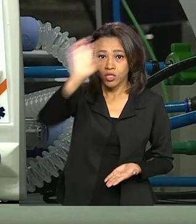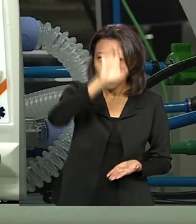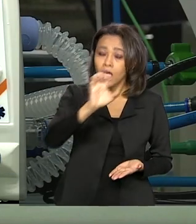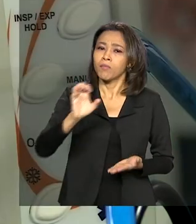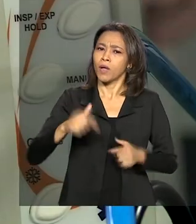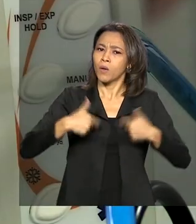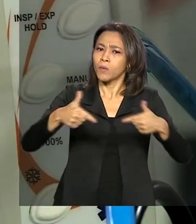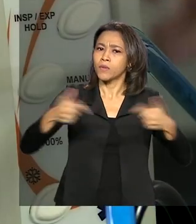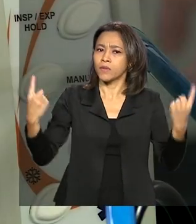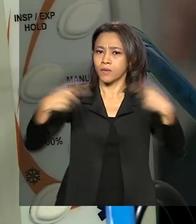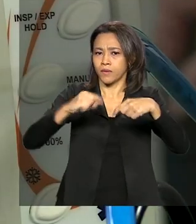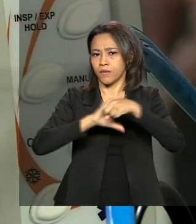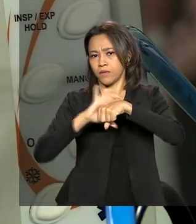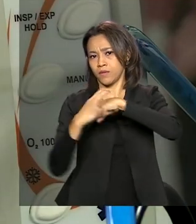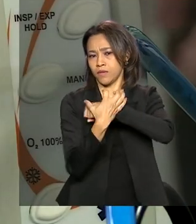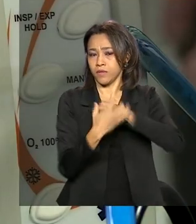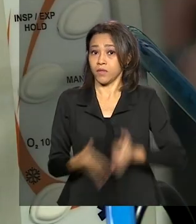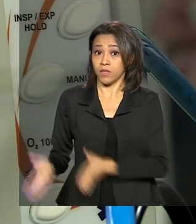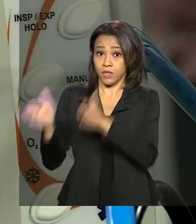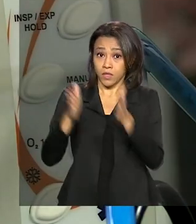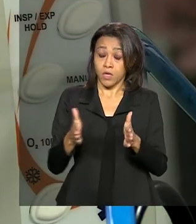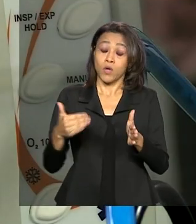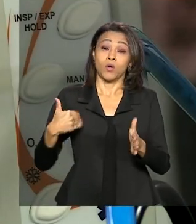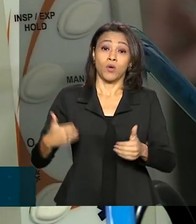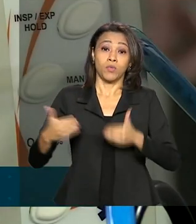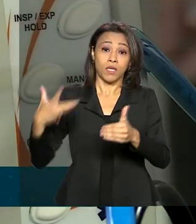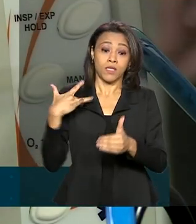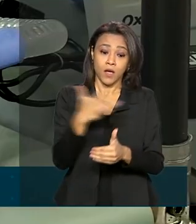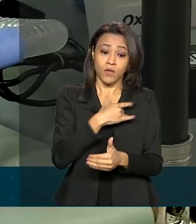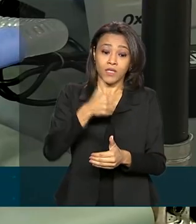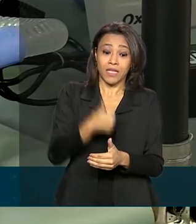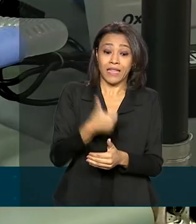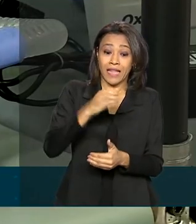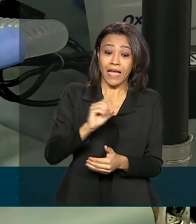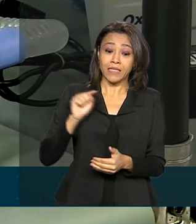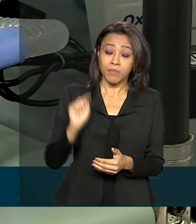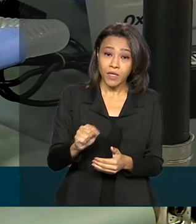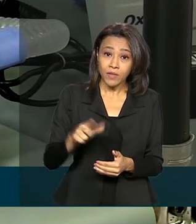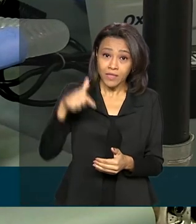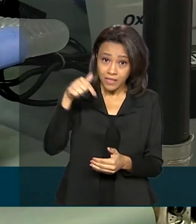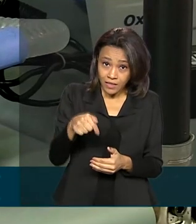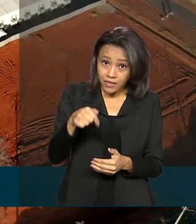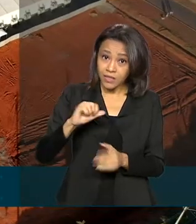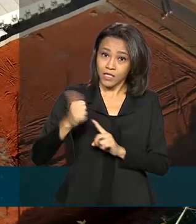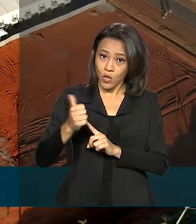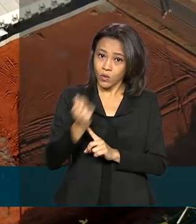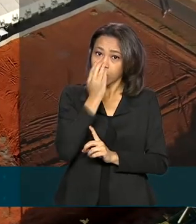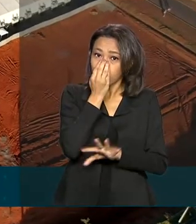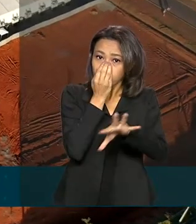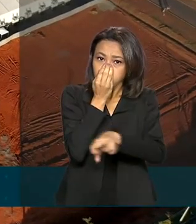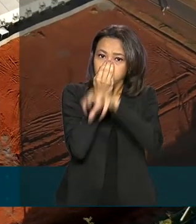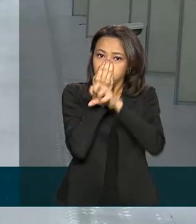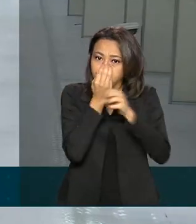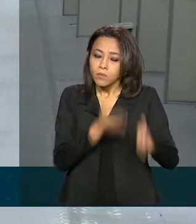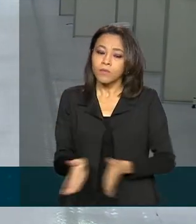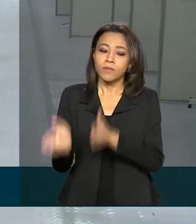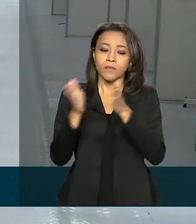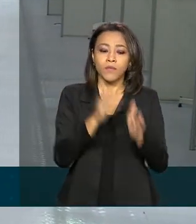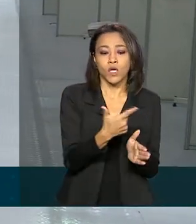O Ministério da Saúde entregou 10.711 ventiladores pulmonares, habilitou 12